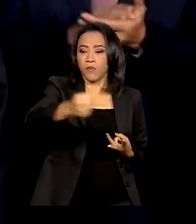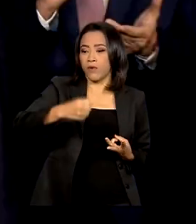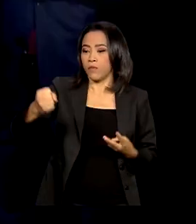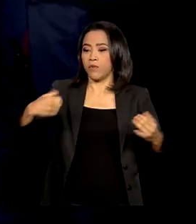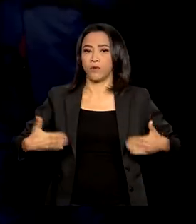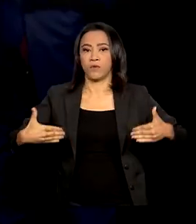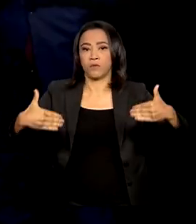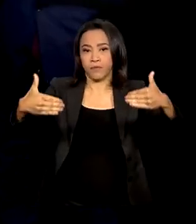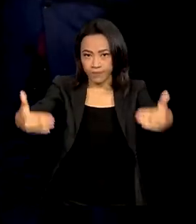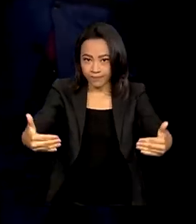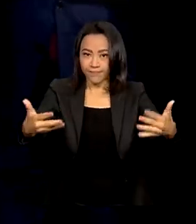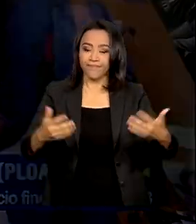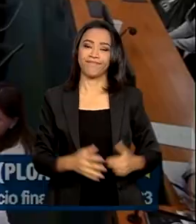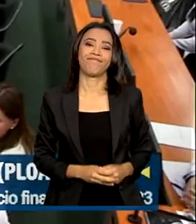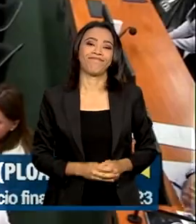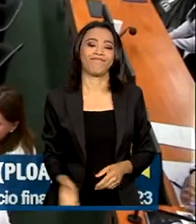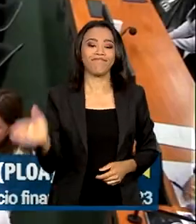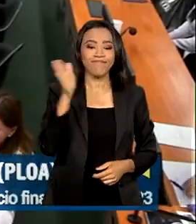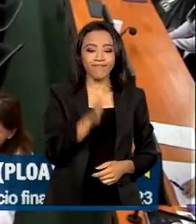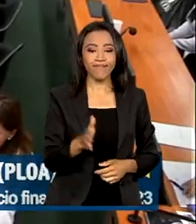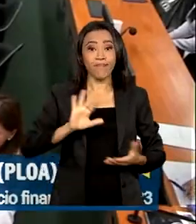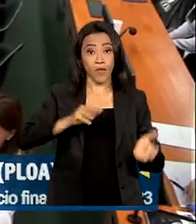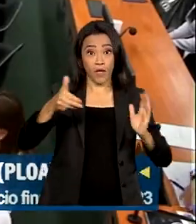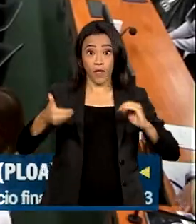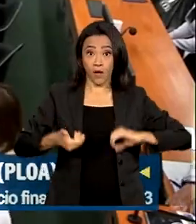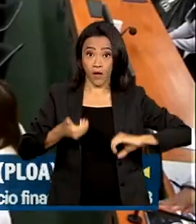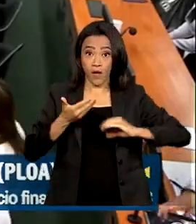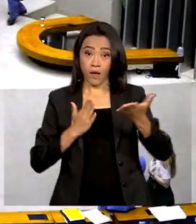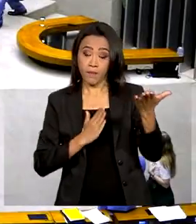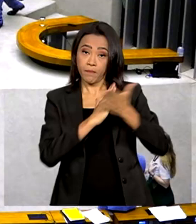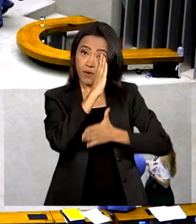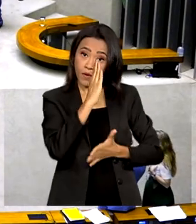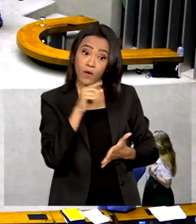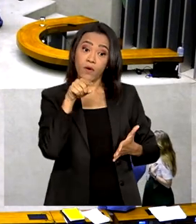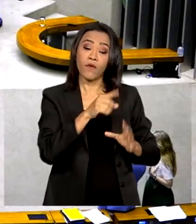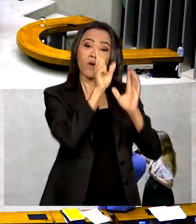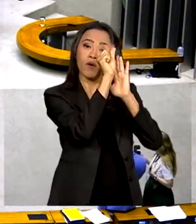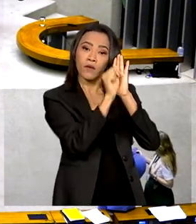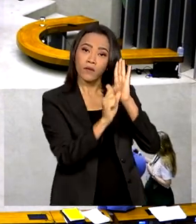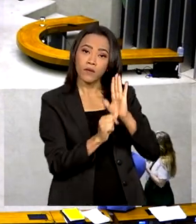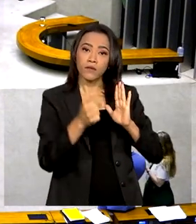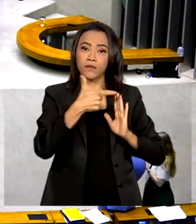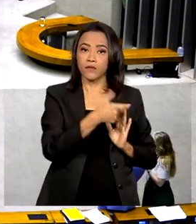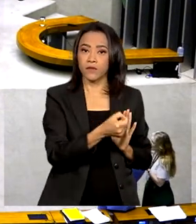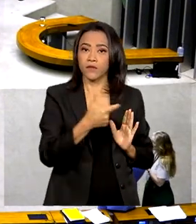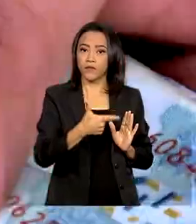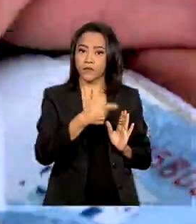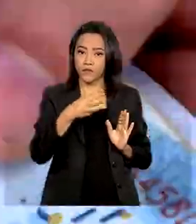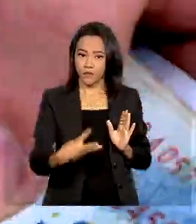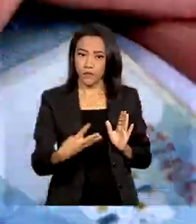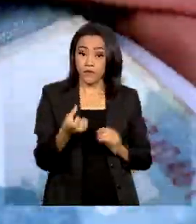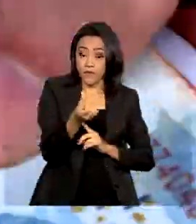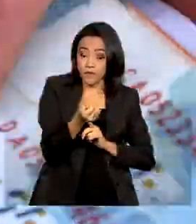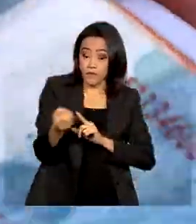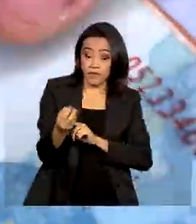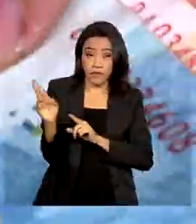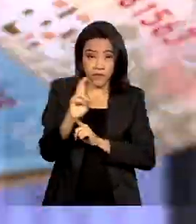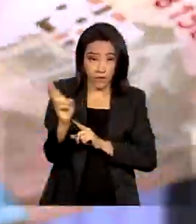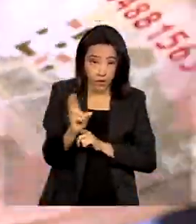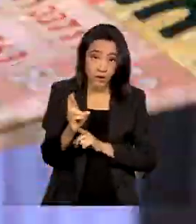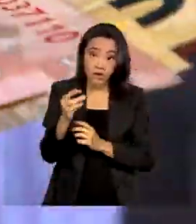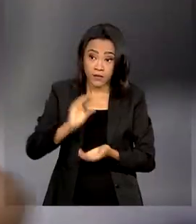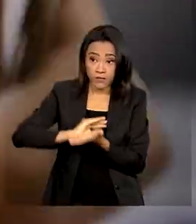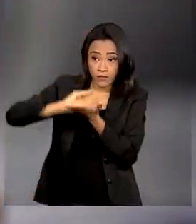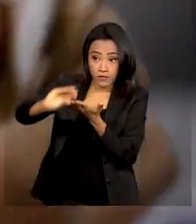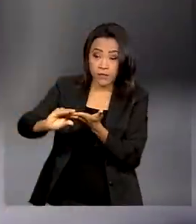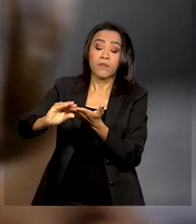futuro governo. Congresso aprova orçamento de 2023 com 600 reais para programas sociais